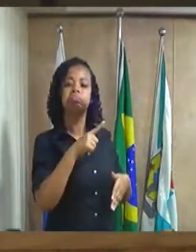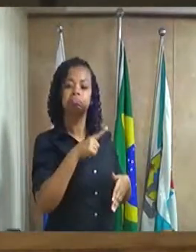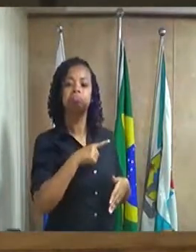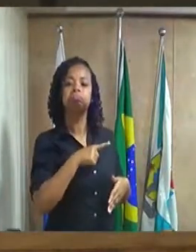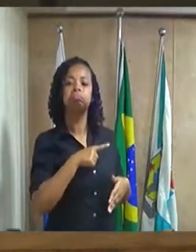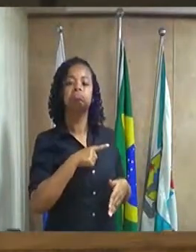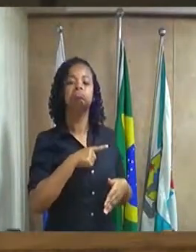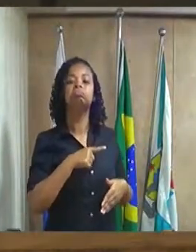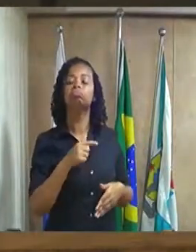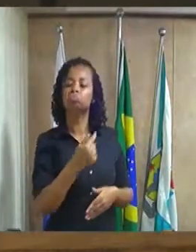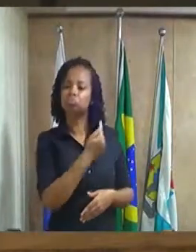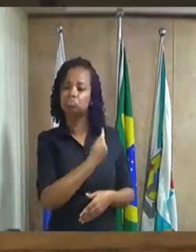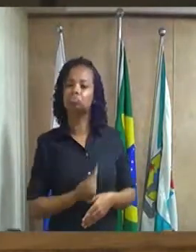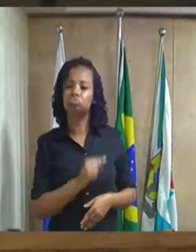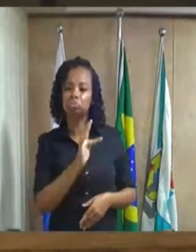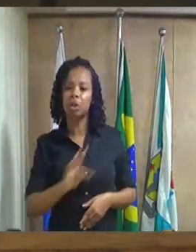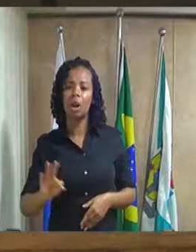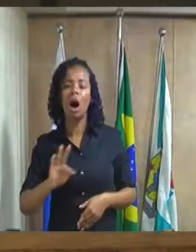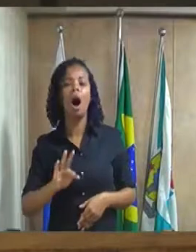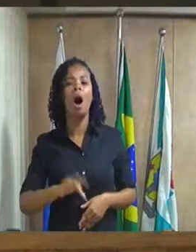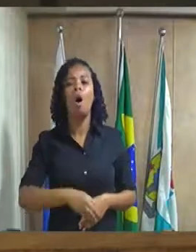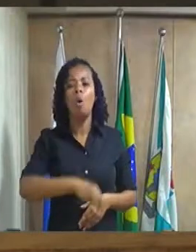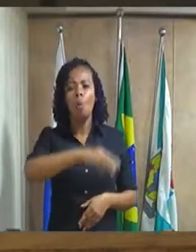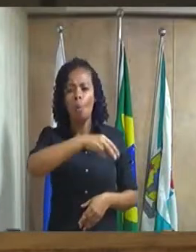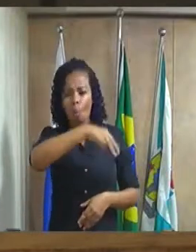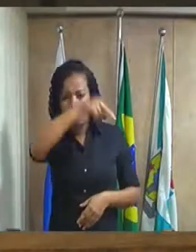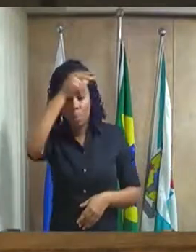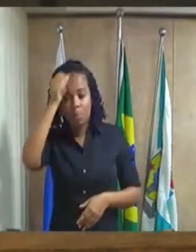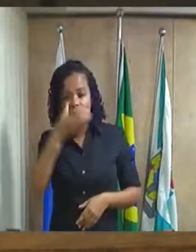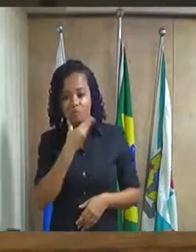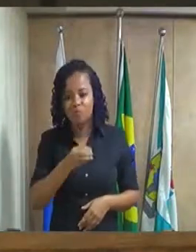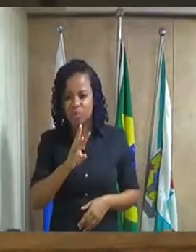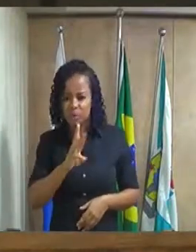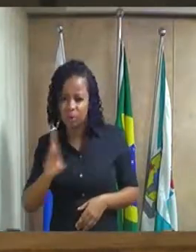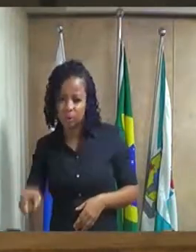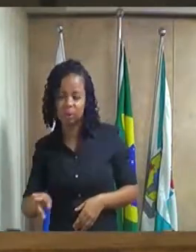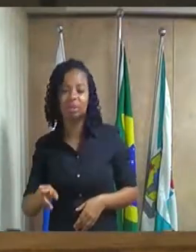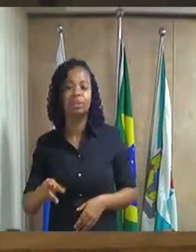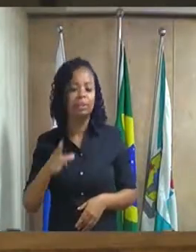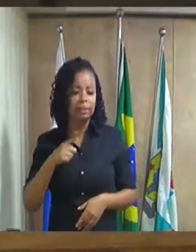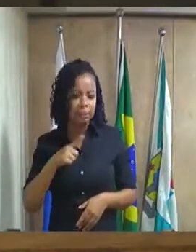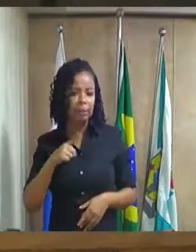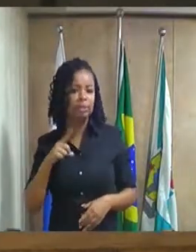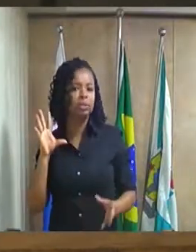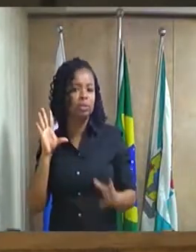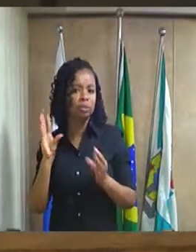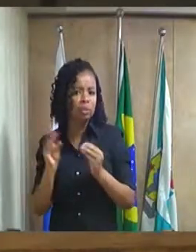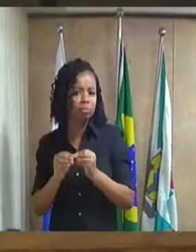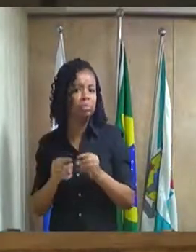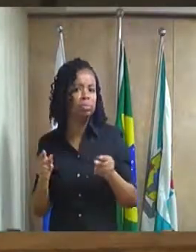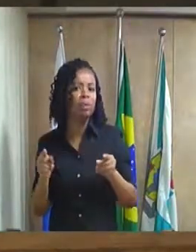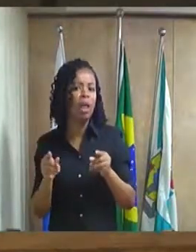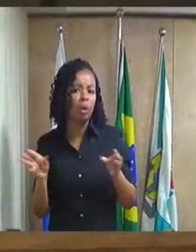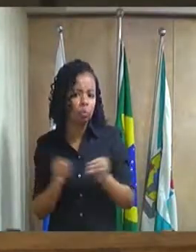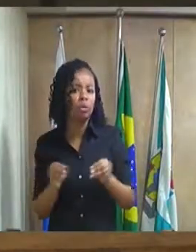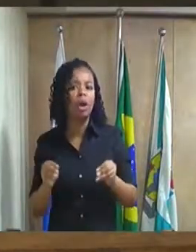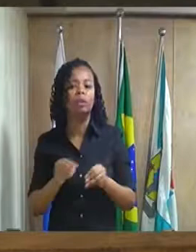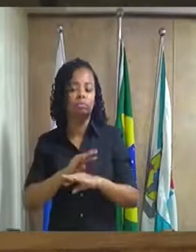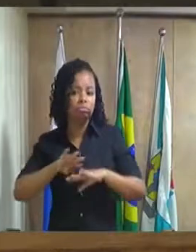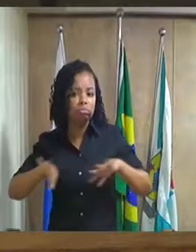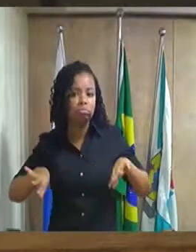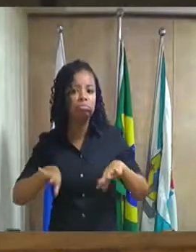todas as dificuldades diminuir essas diferenças a gente sabe que nós pegamos um